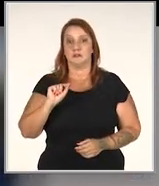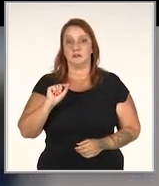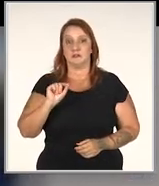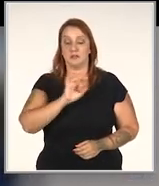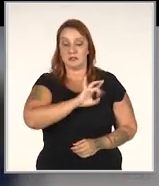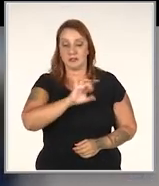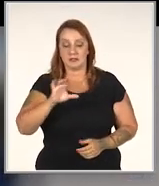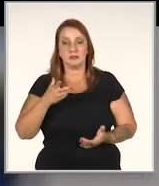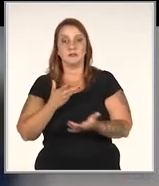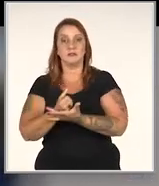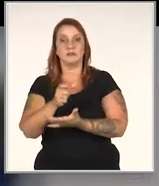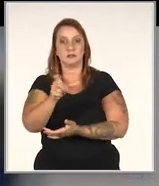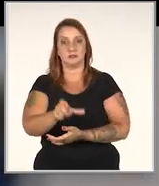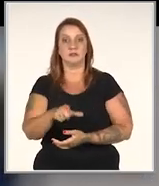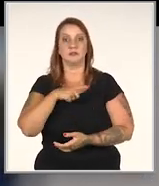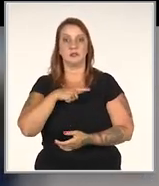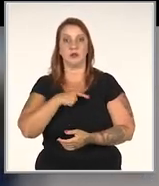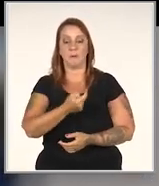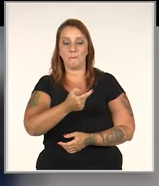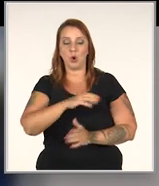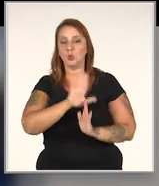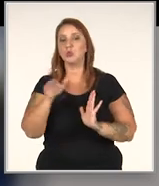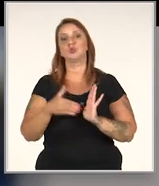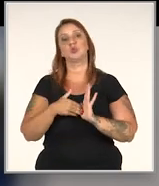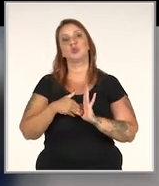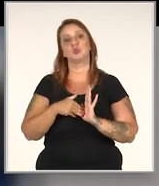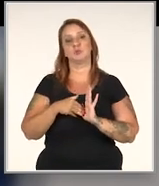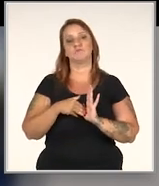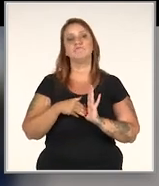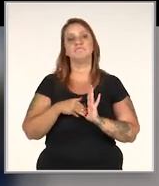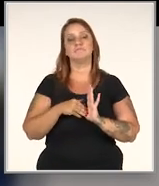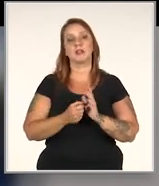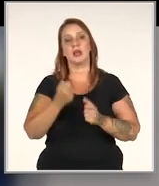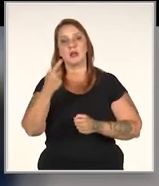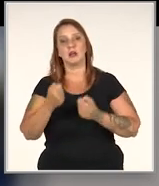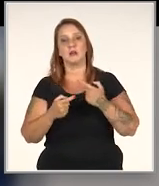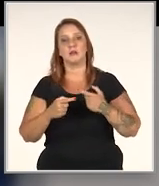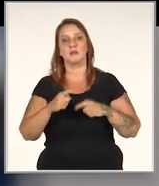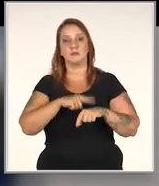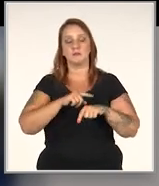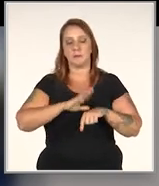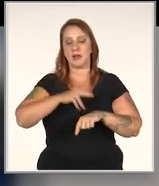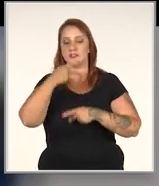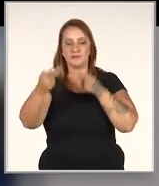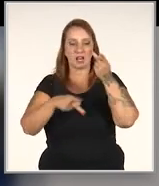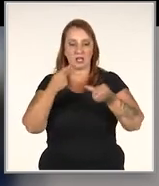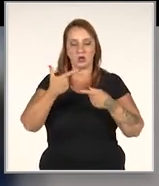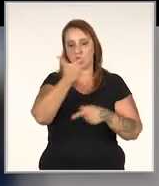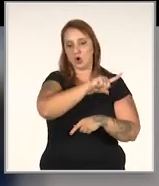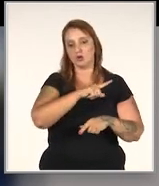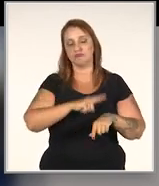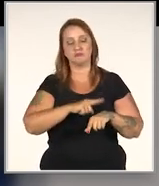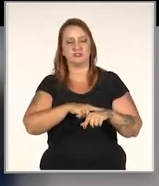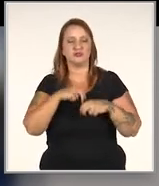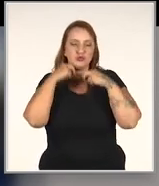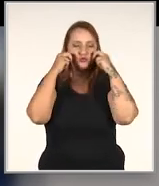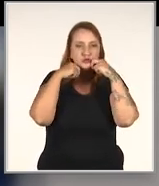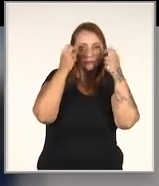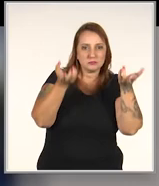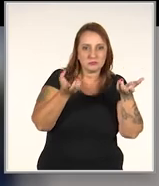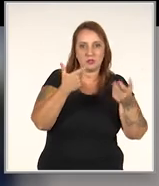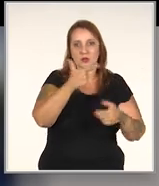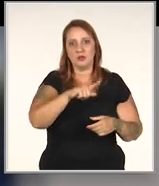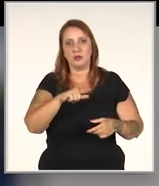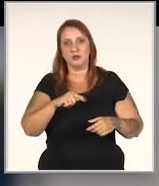cada consumidor tem um pouquinho de tudo, né? Mas em alguns momentos você é um pouco mais falante, em outros momentos você é mais